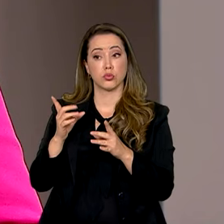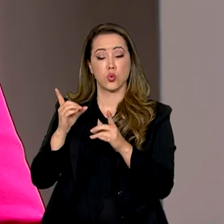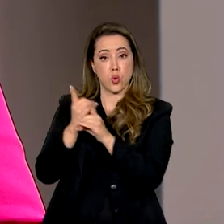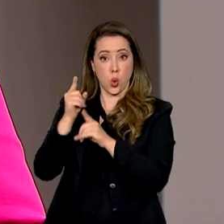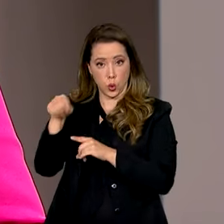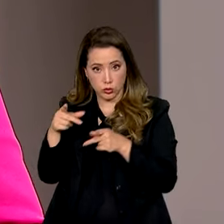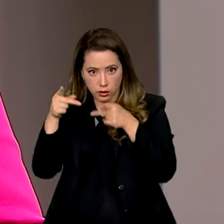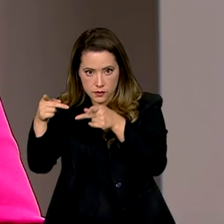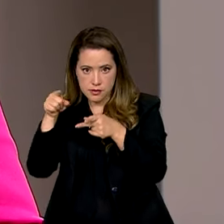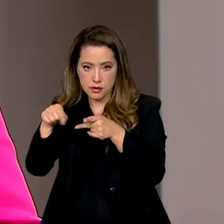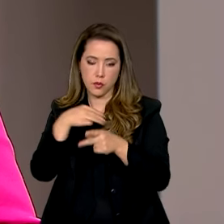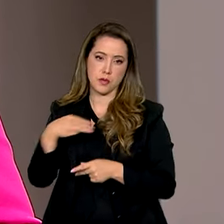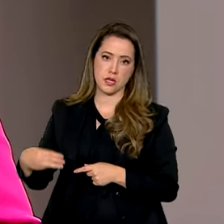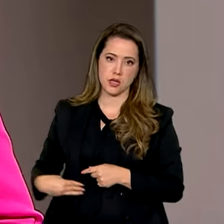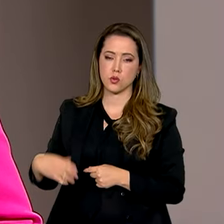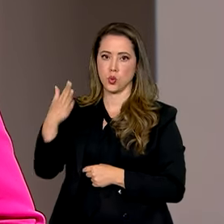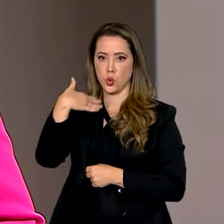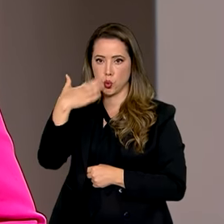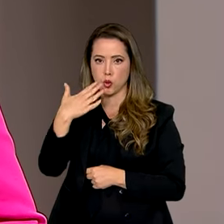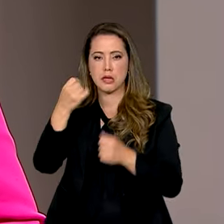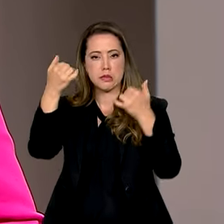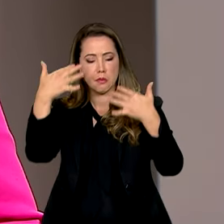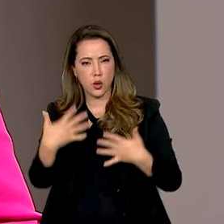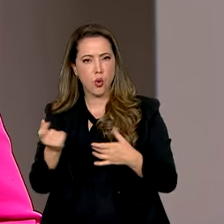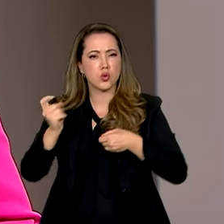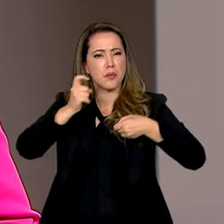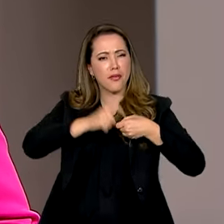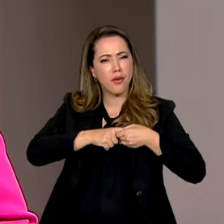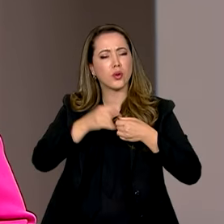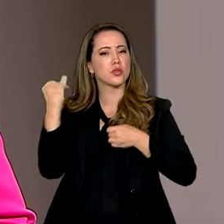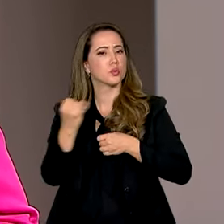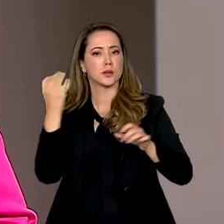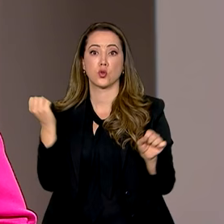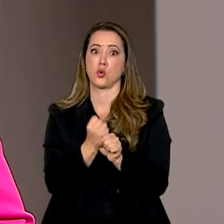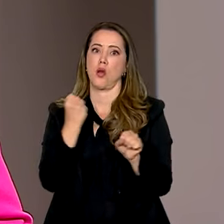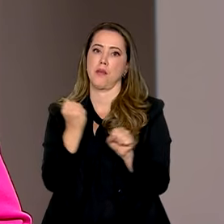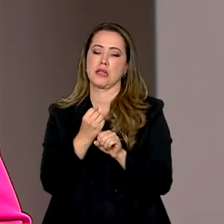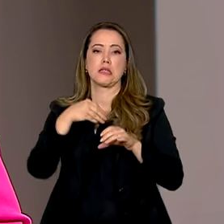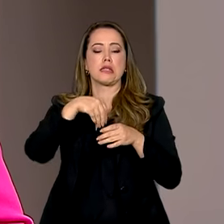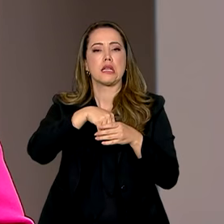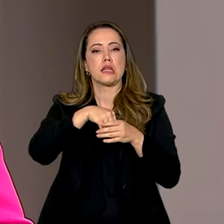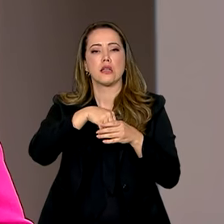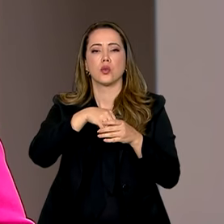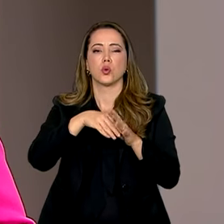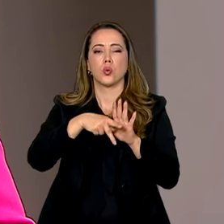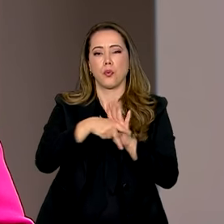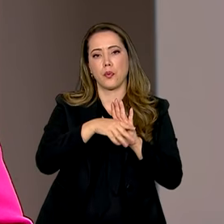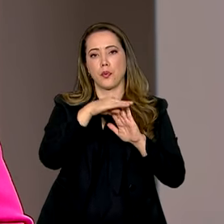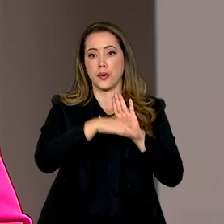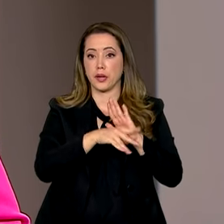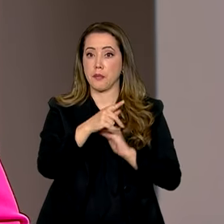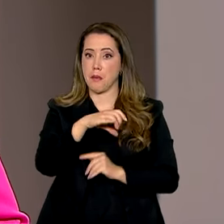Secretaria de Comunicação Social, Paulo Pimenta, falou sobre a retomada de grandes obras dentro do Programa de Aceleração do